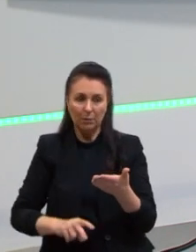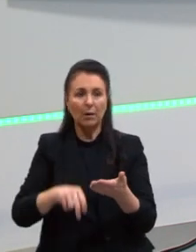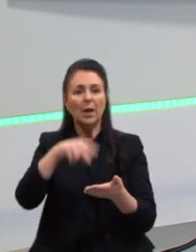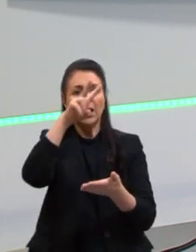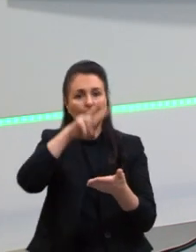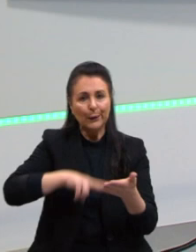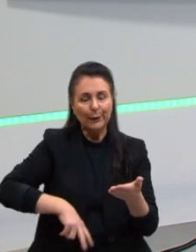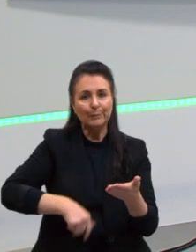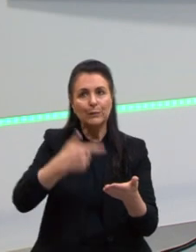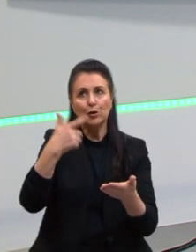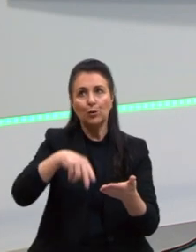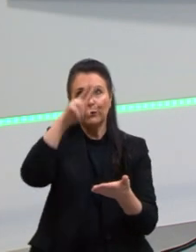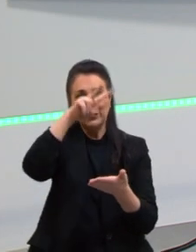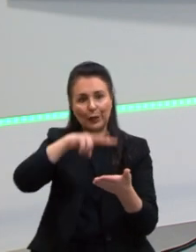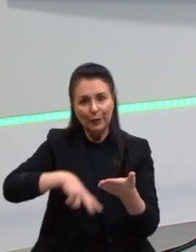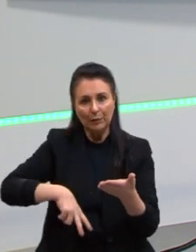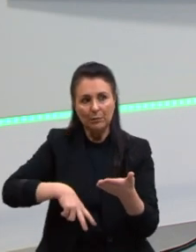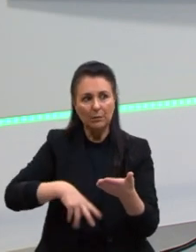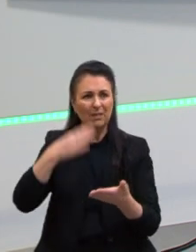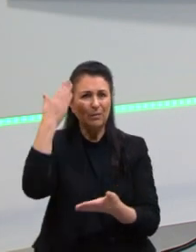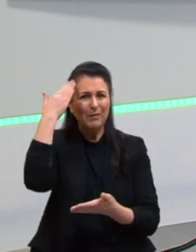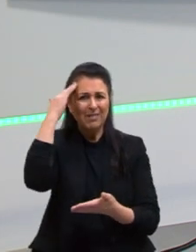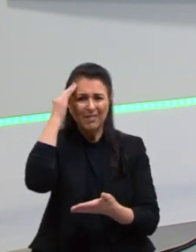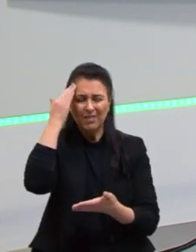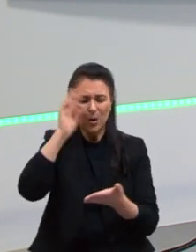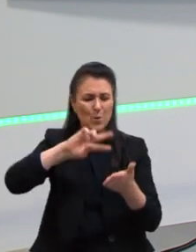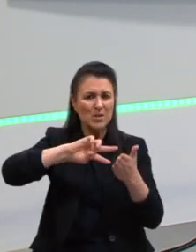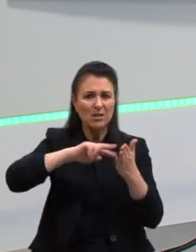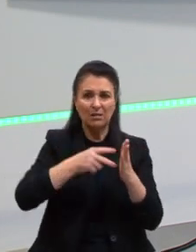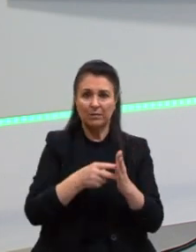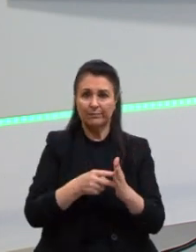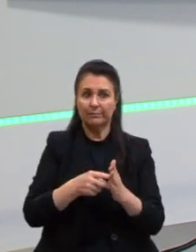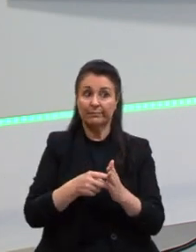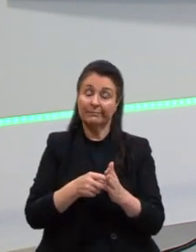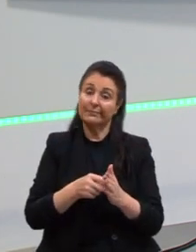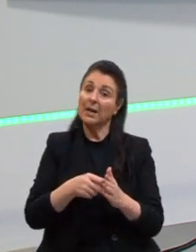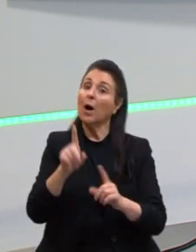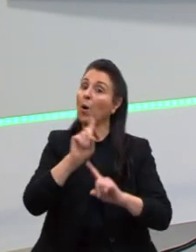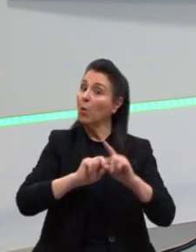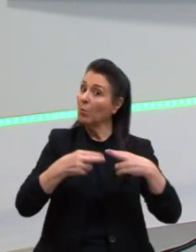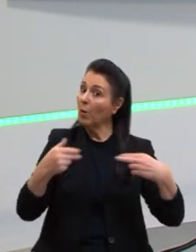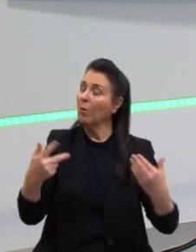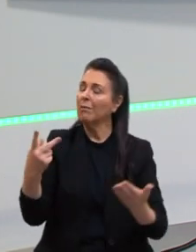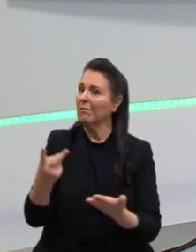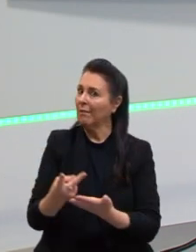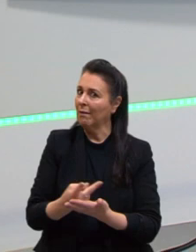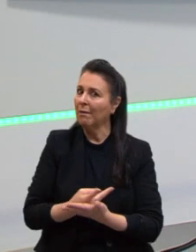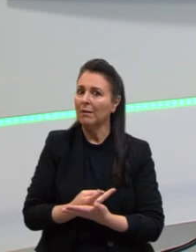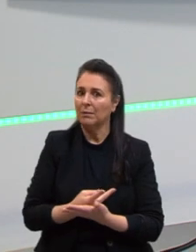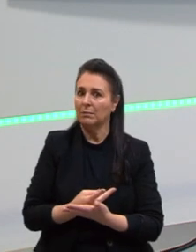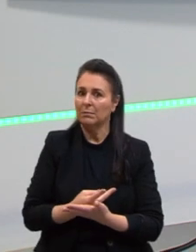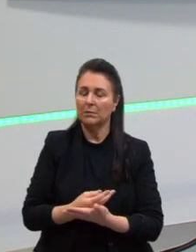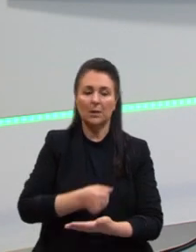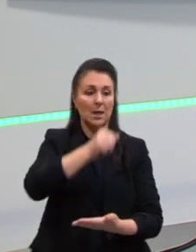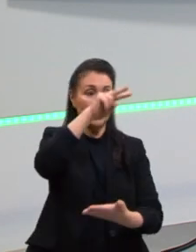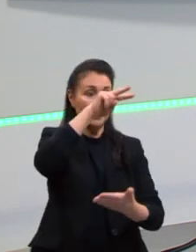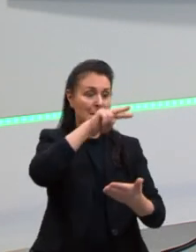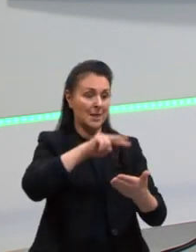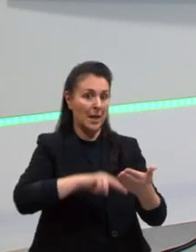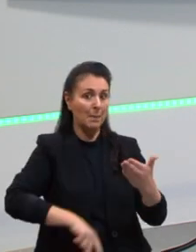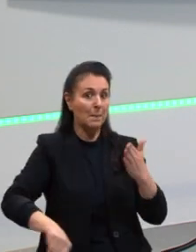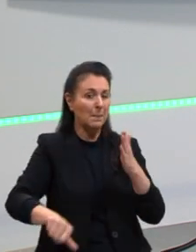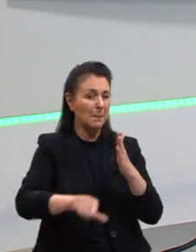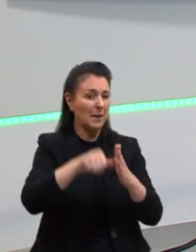texto para entender o significado. Aí já tem erro. Ele tem que ler e já perceber